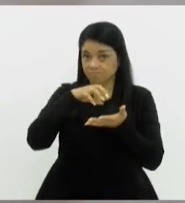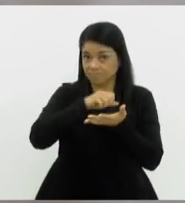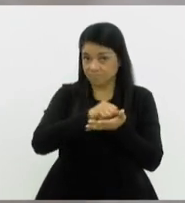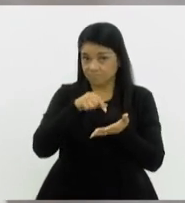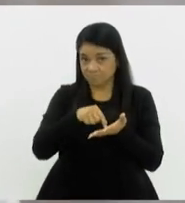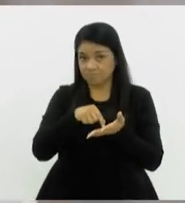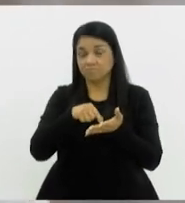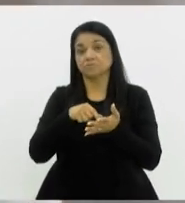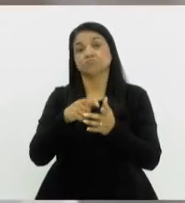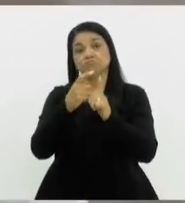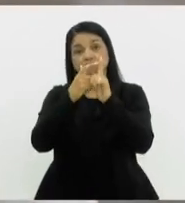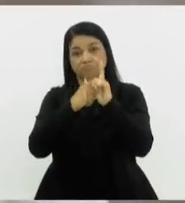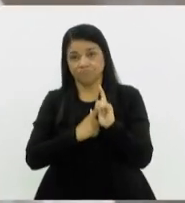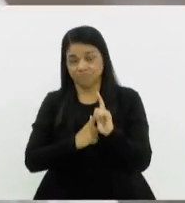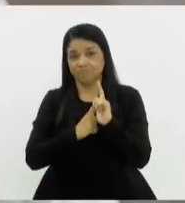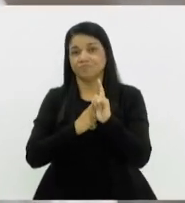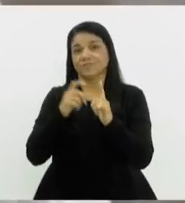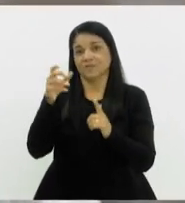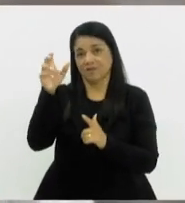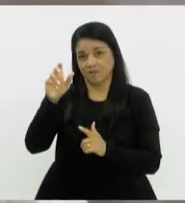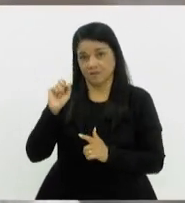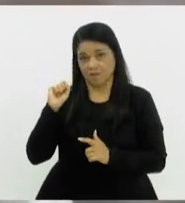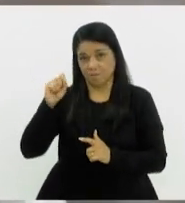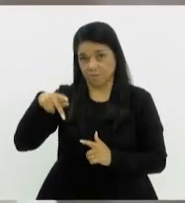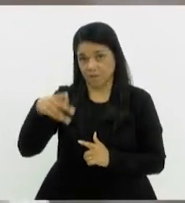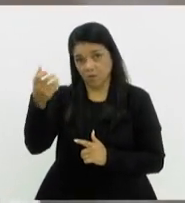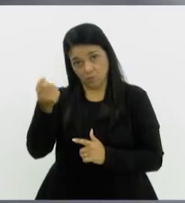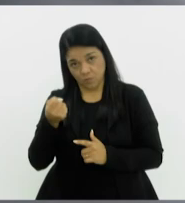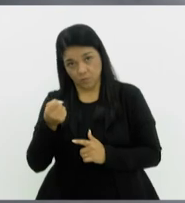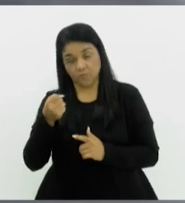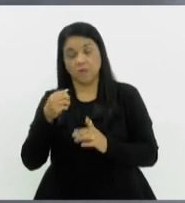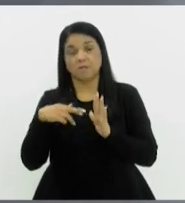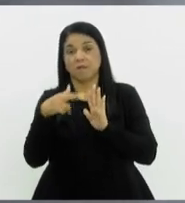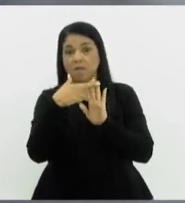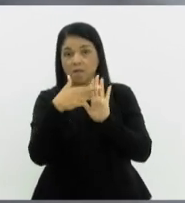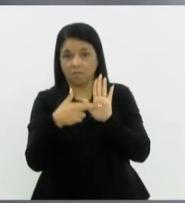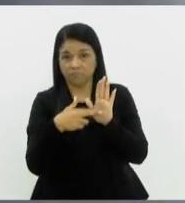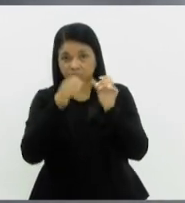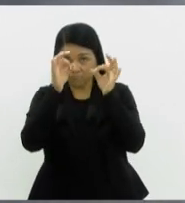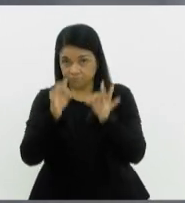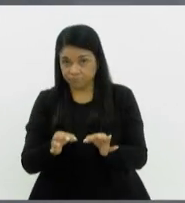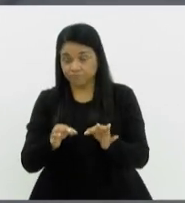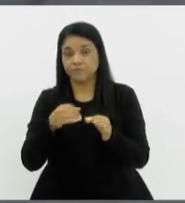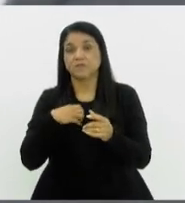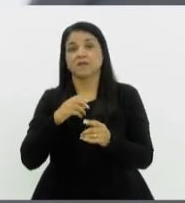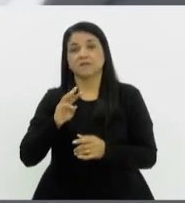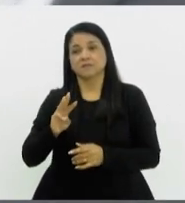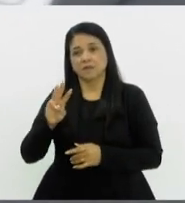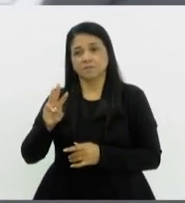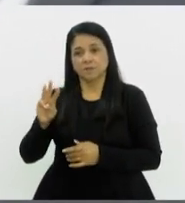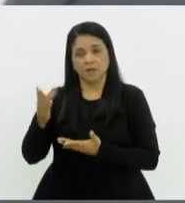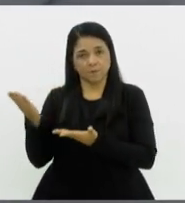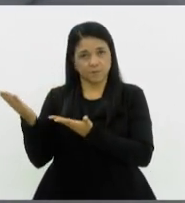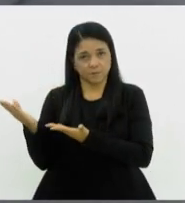suspensão do benefício até que a situação seja regularizada. O agendamento é feito pelo site www